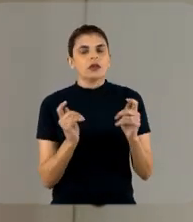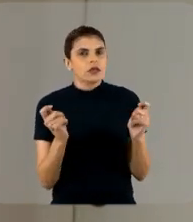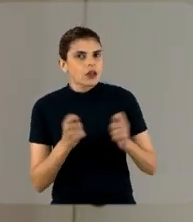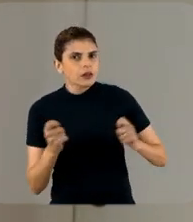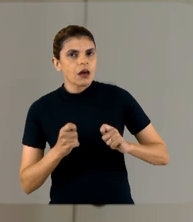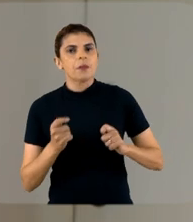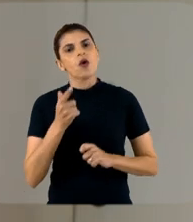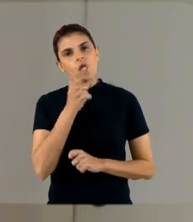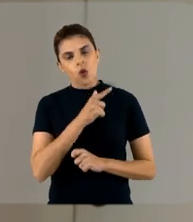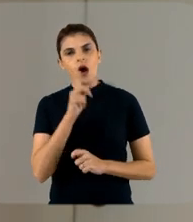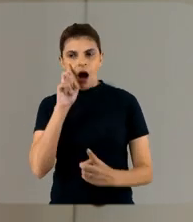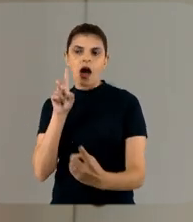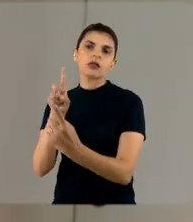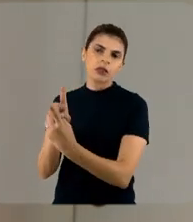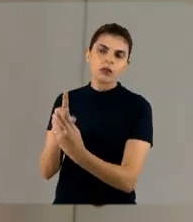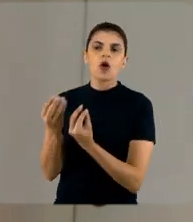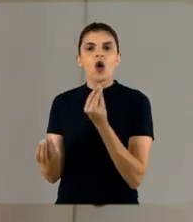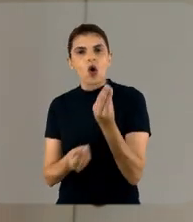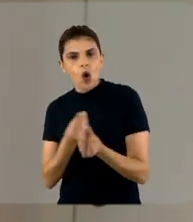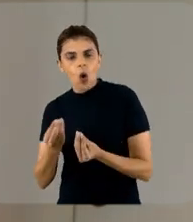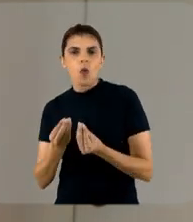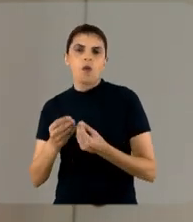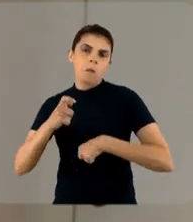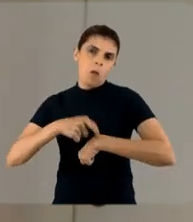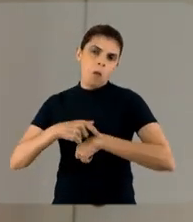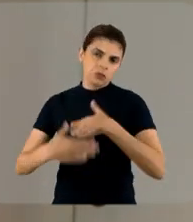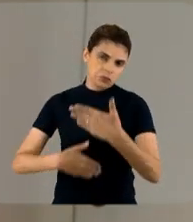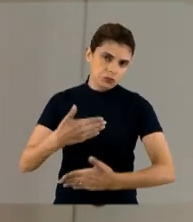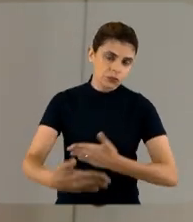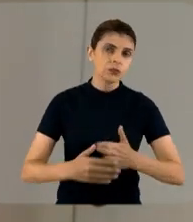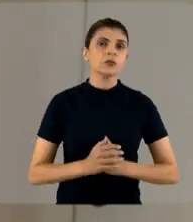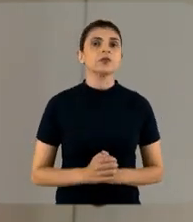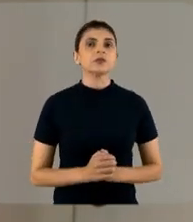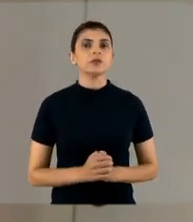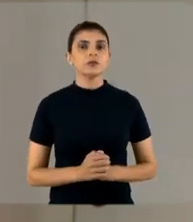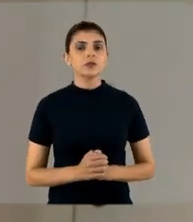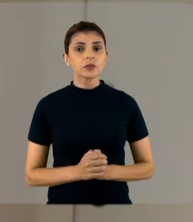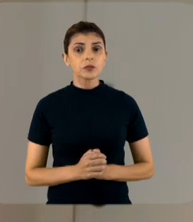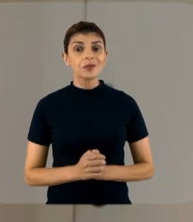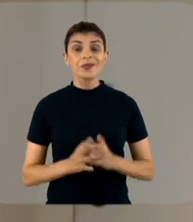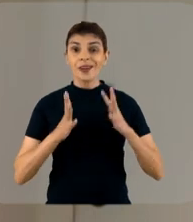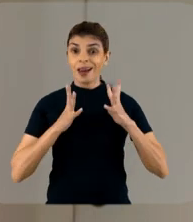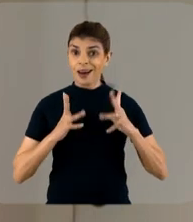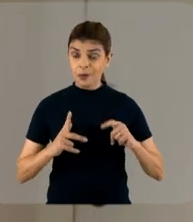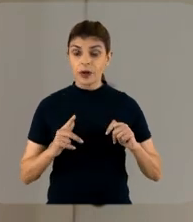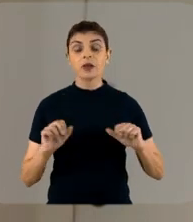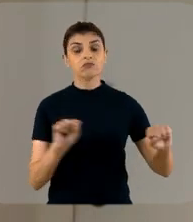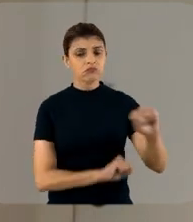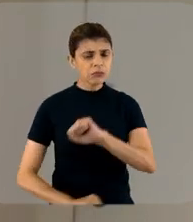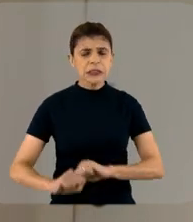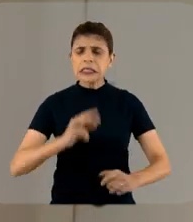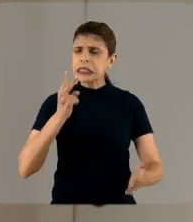poder atender aí e ter uma eficiência adequada nesse processo. A limpeza terminal